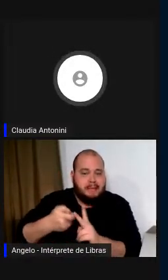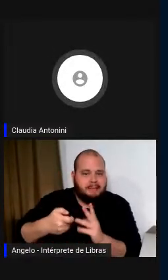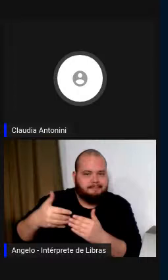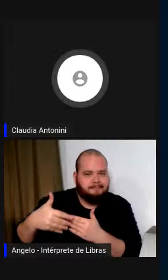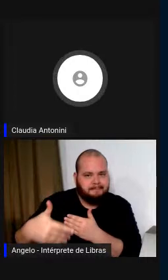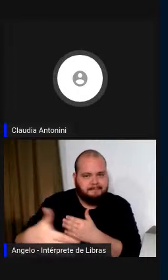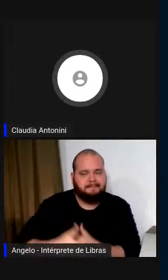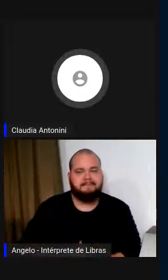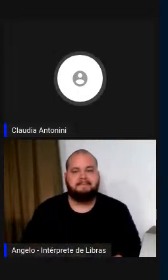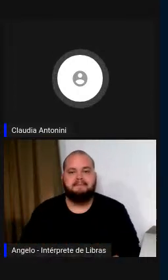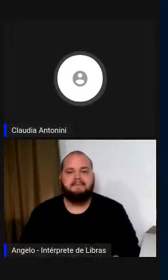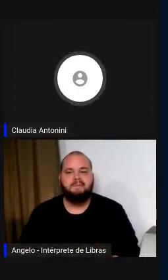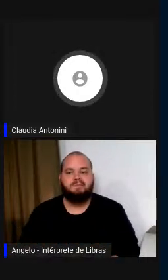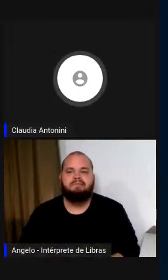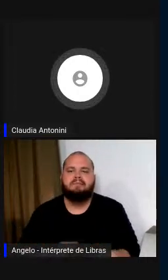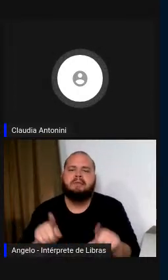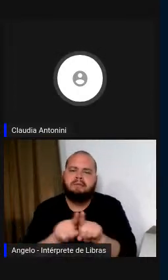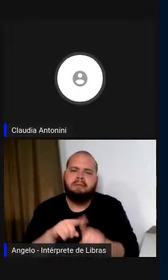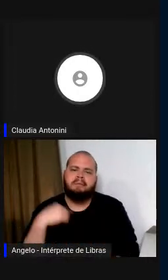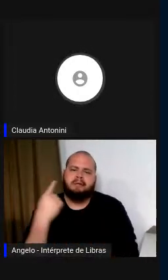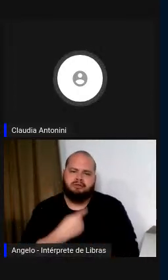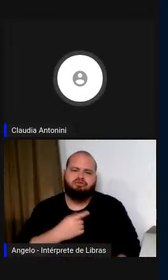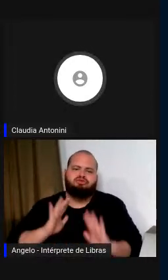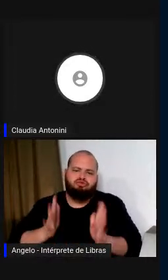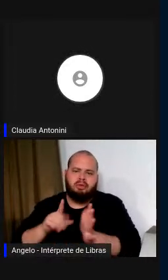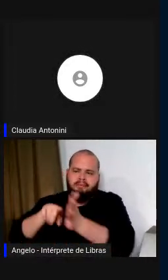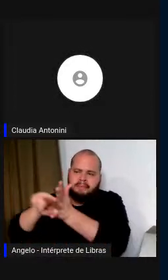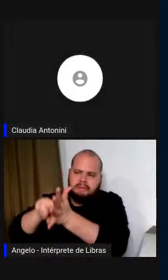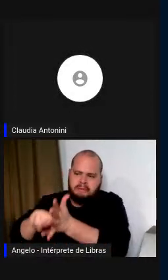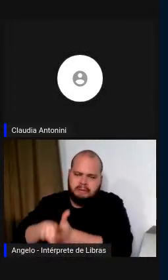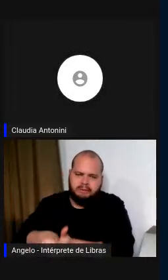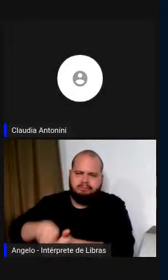fizemos muitas pesquisas e sabemos que,